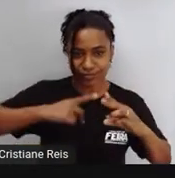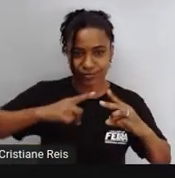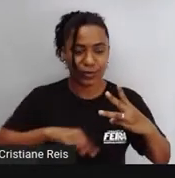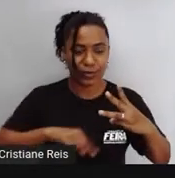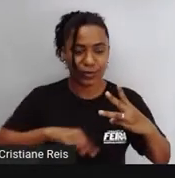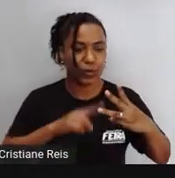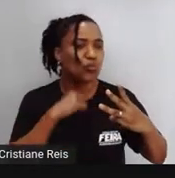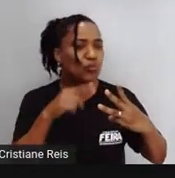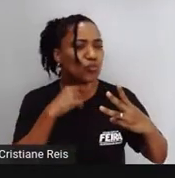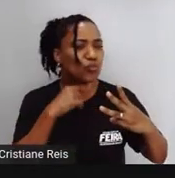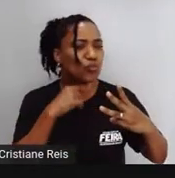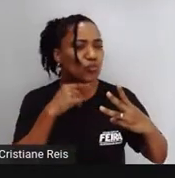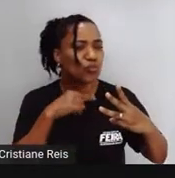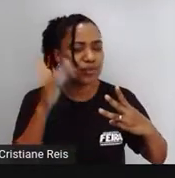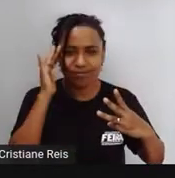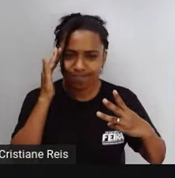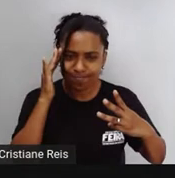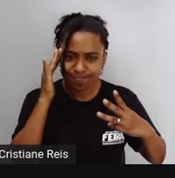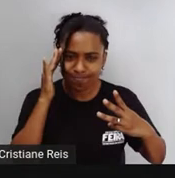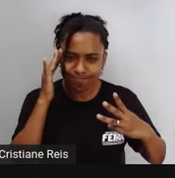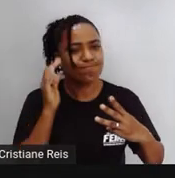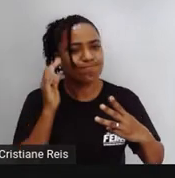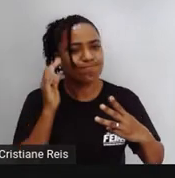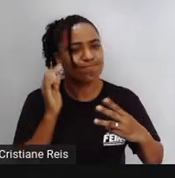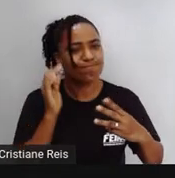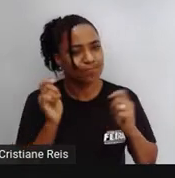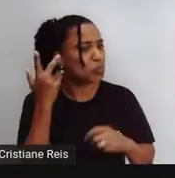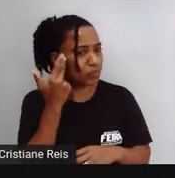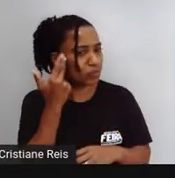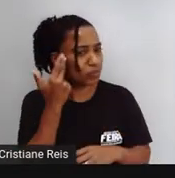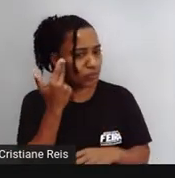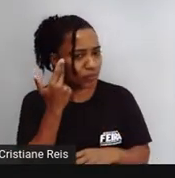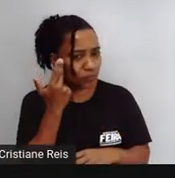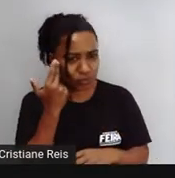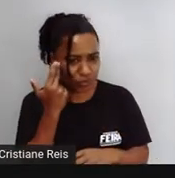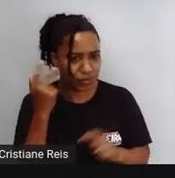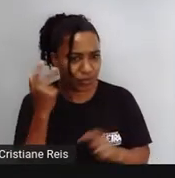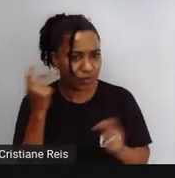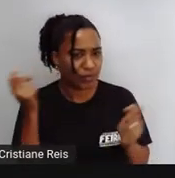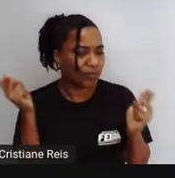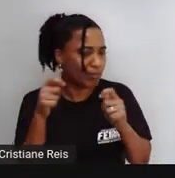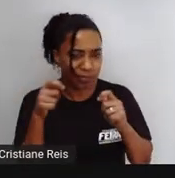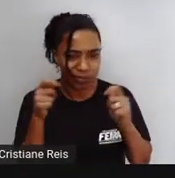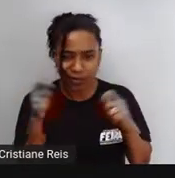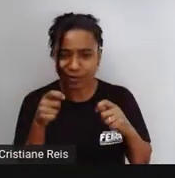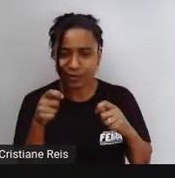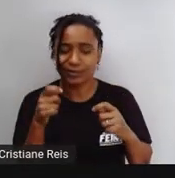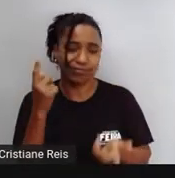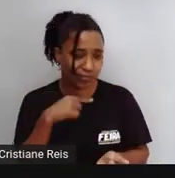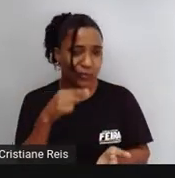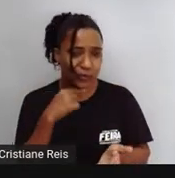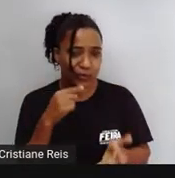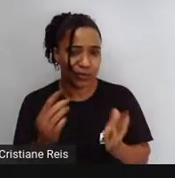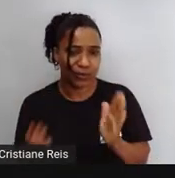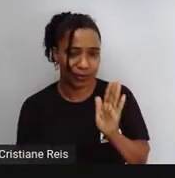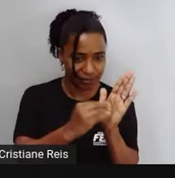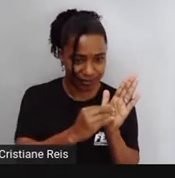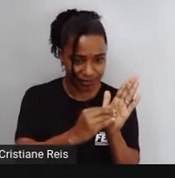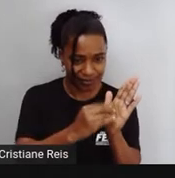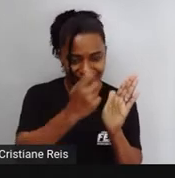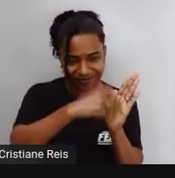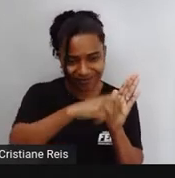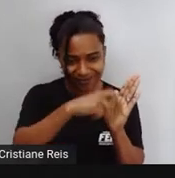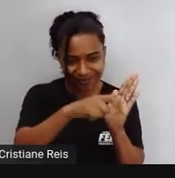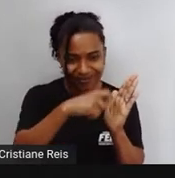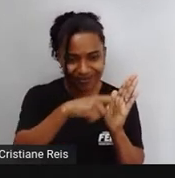aquelas dúvidas que surgem durante a aula, que é muito natural do processo de aprendizagem, mas você não pode